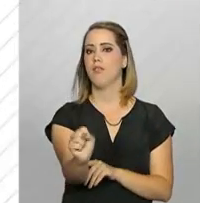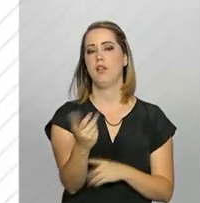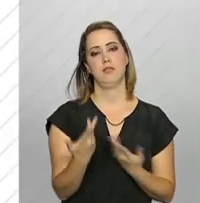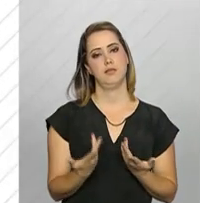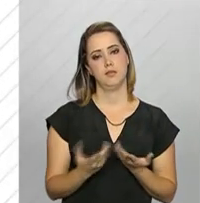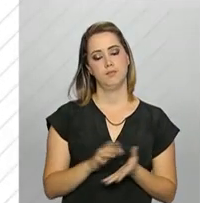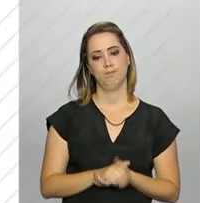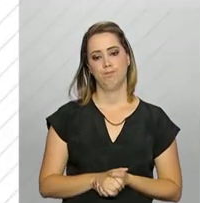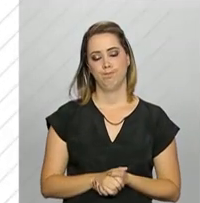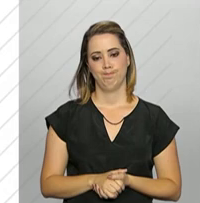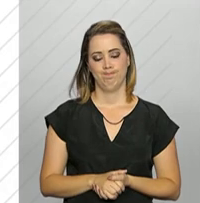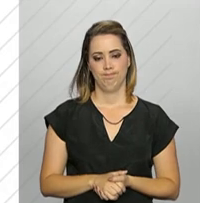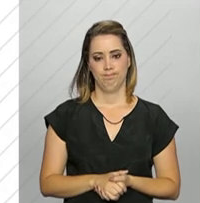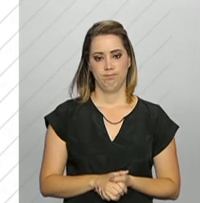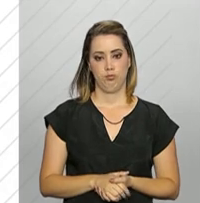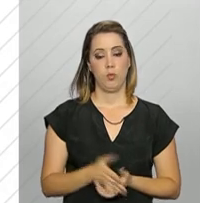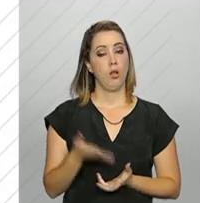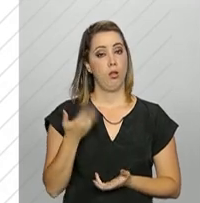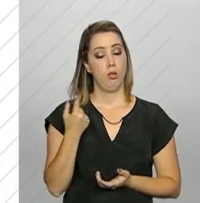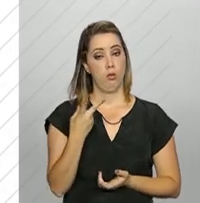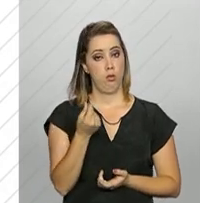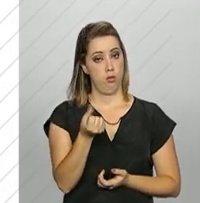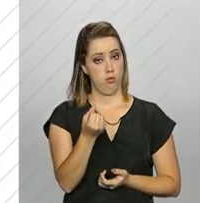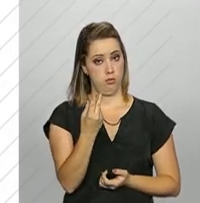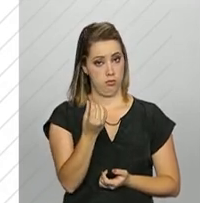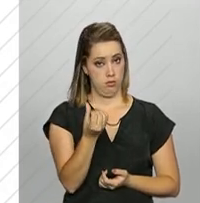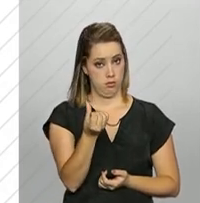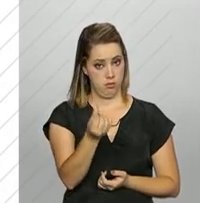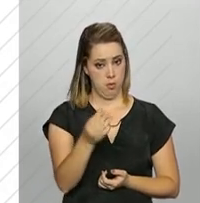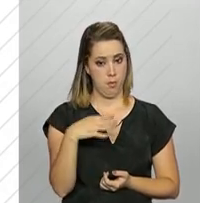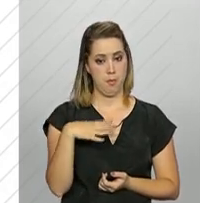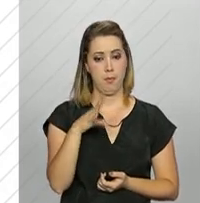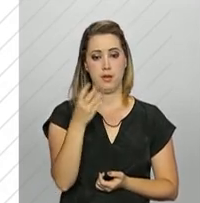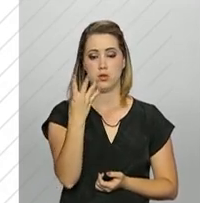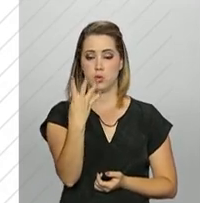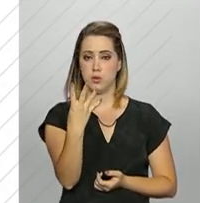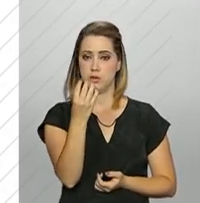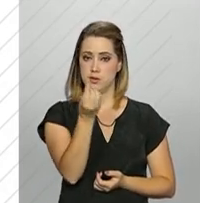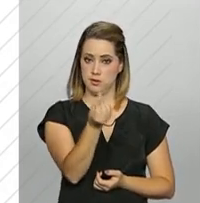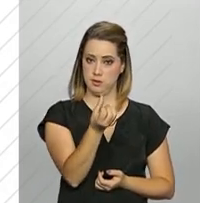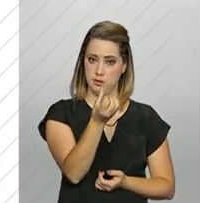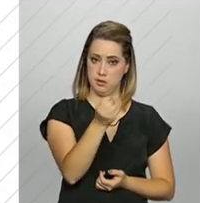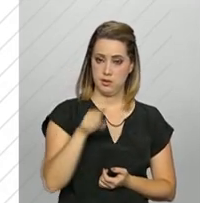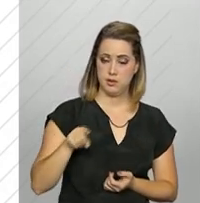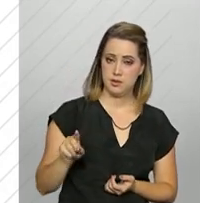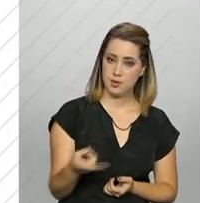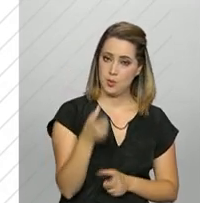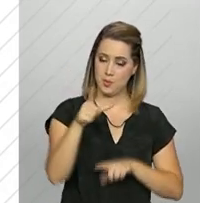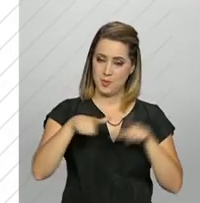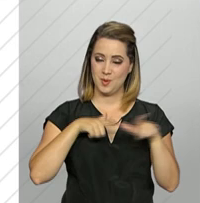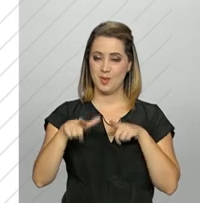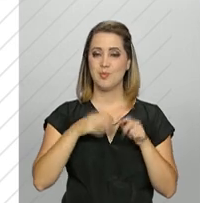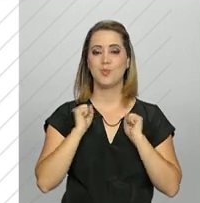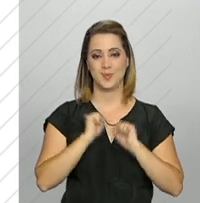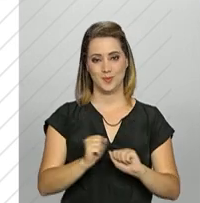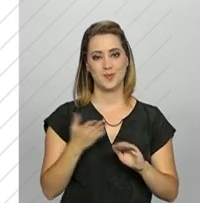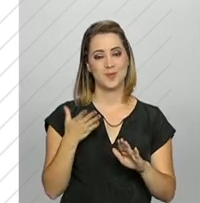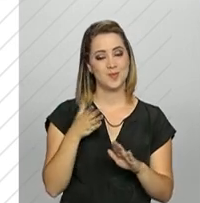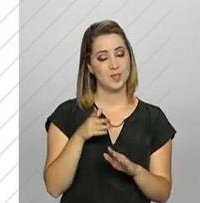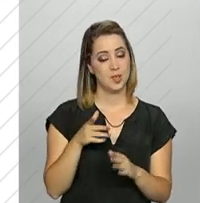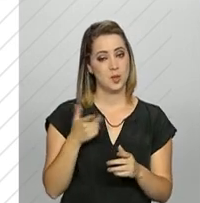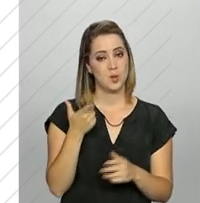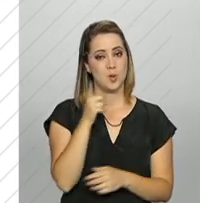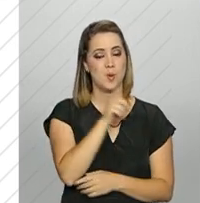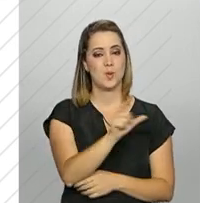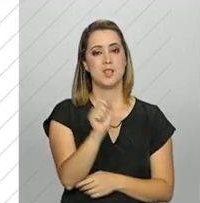no ano de 2016, mais de 466 mil trabalhadores conseguiram colocação pelo Mais Emprego.